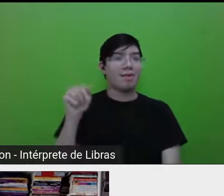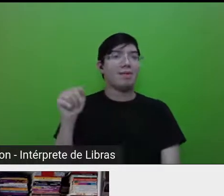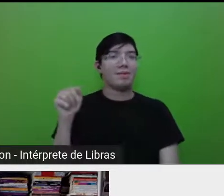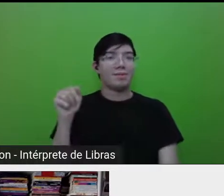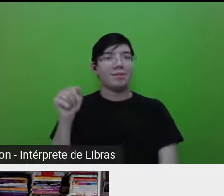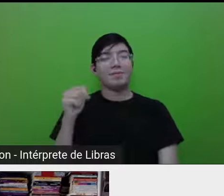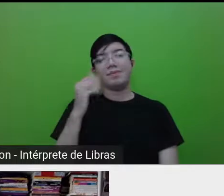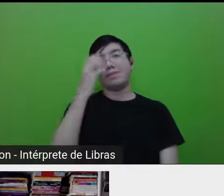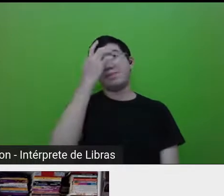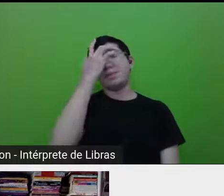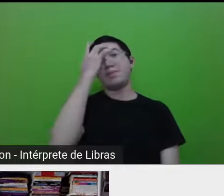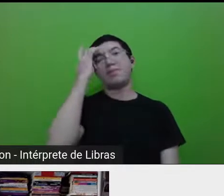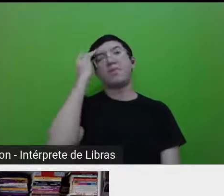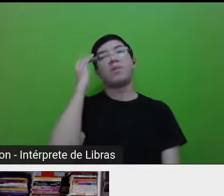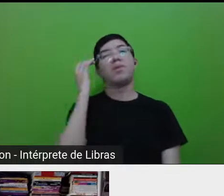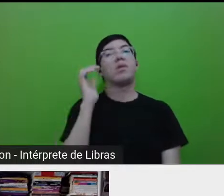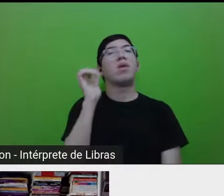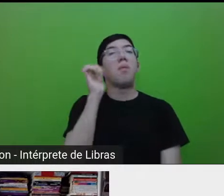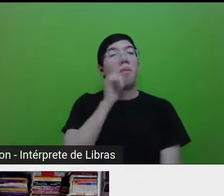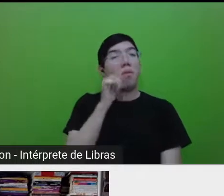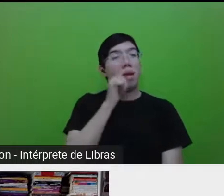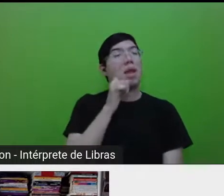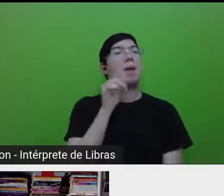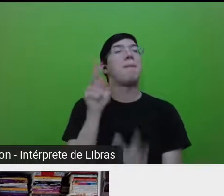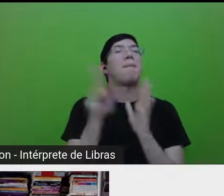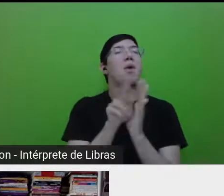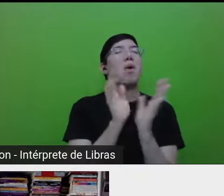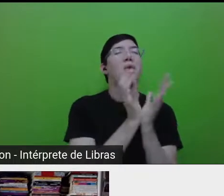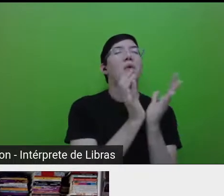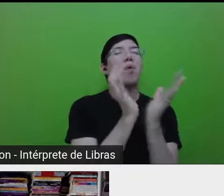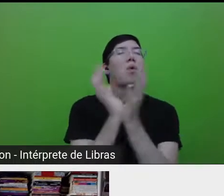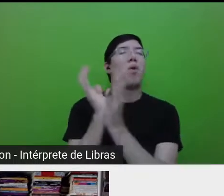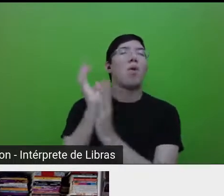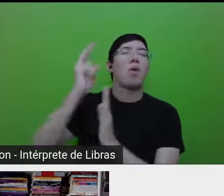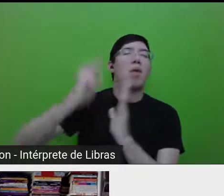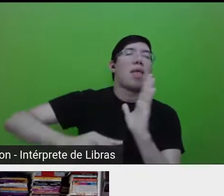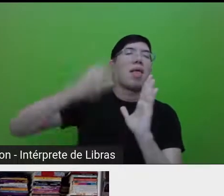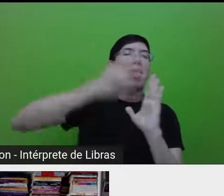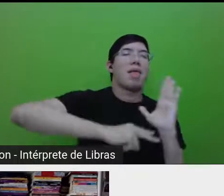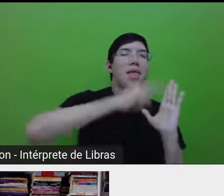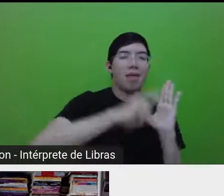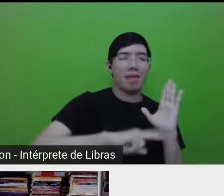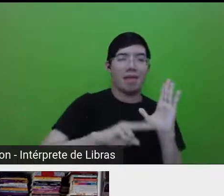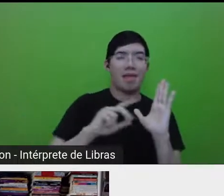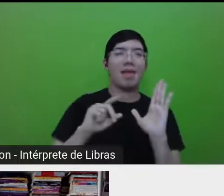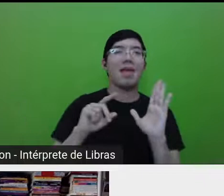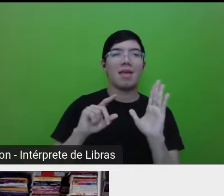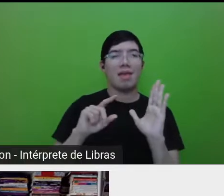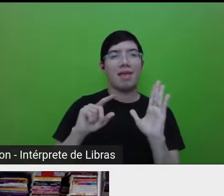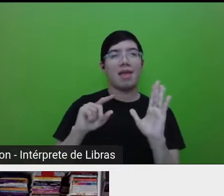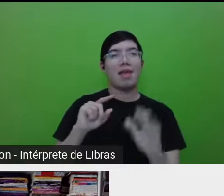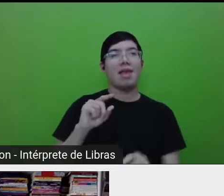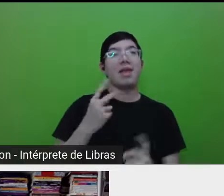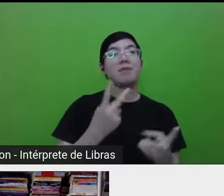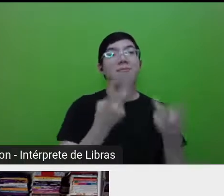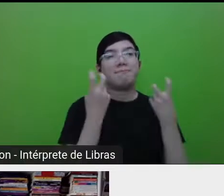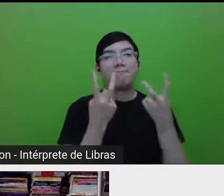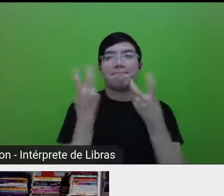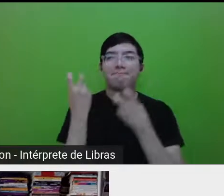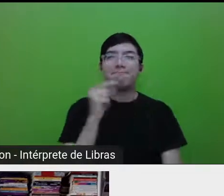que estavam nos clubes de leitura da biblioteca, em geral, são mulheres que conseguiram escolher